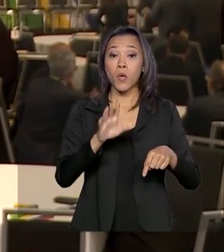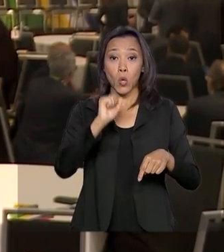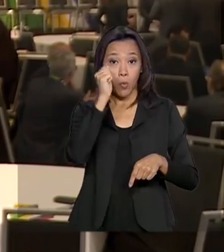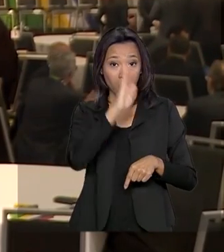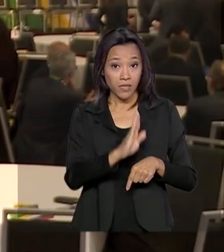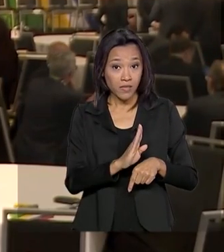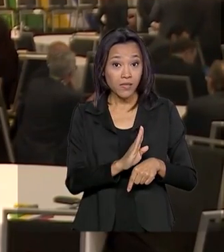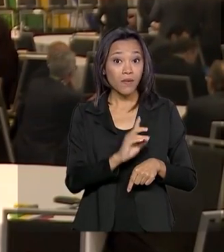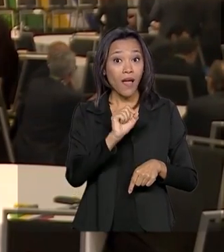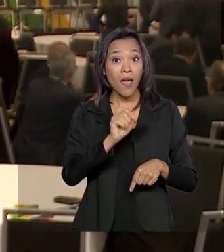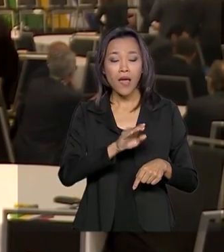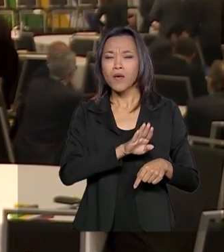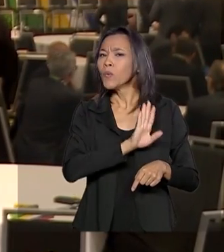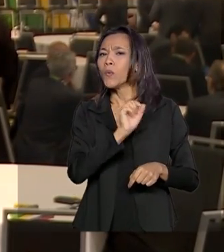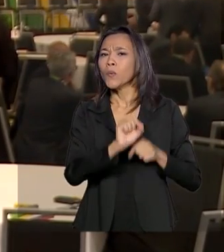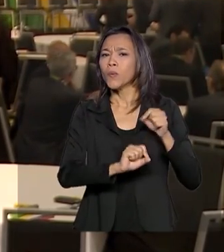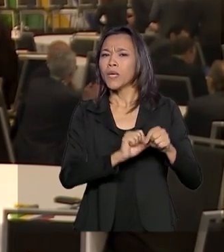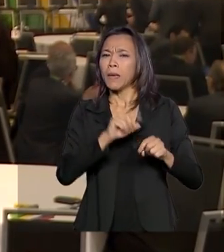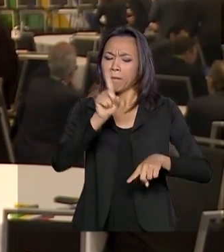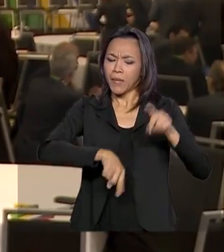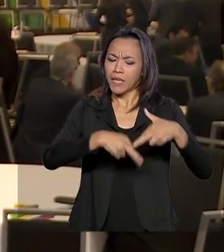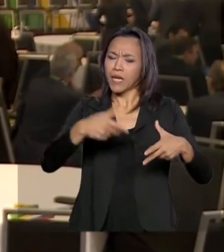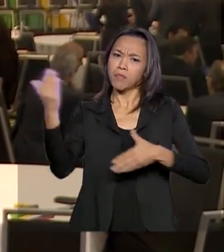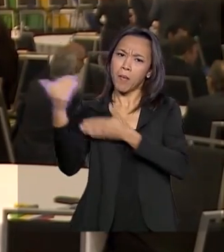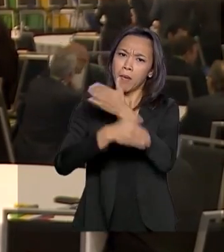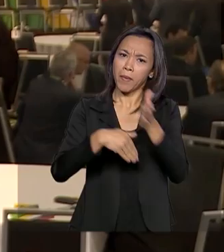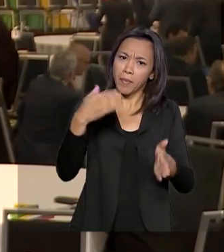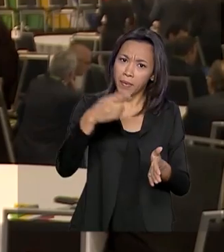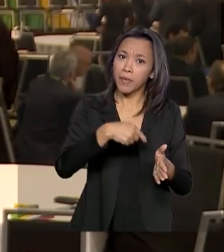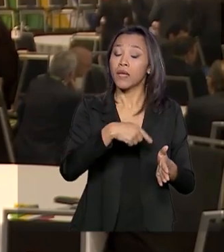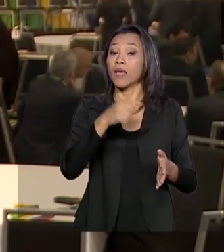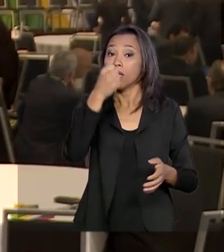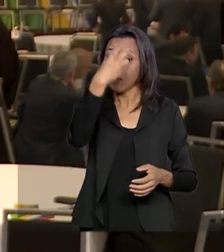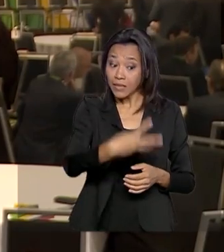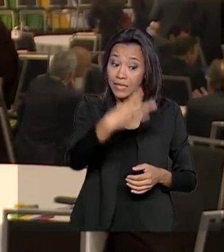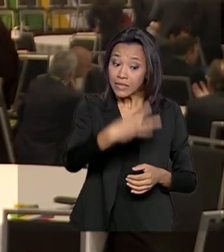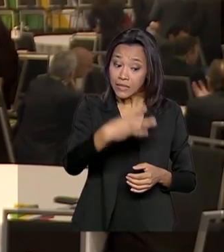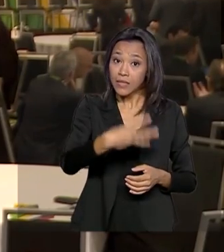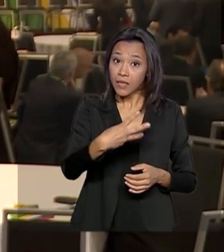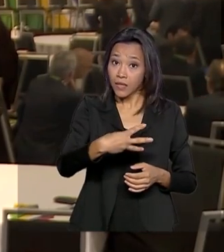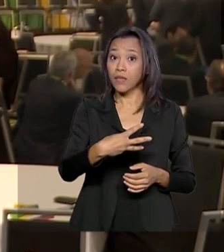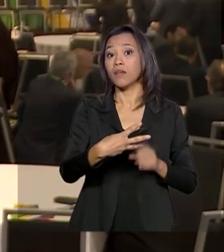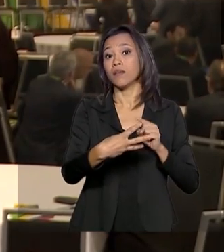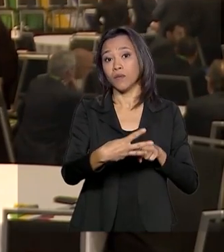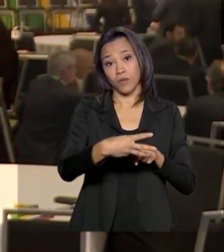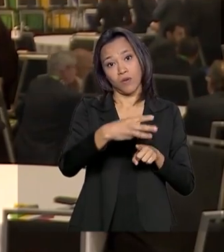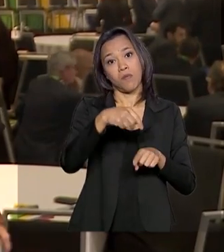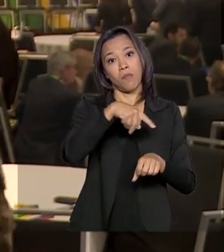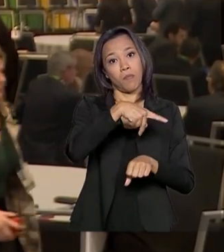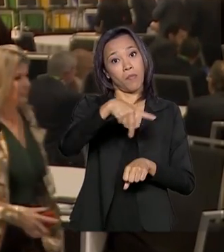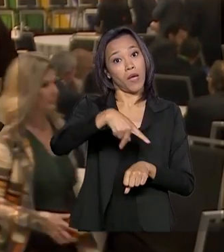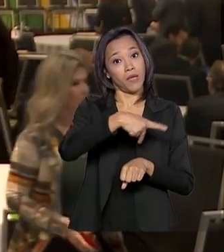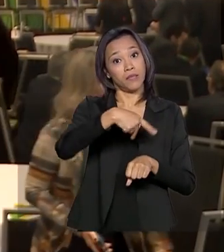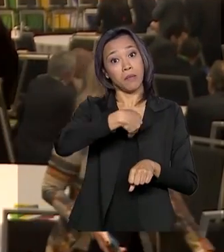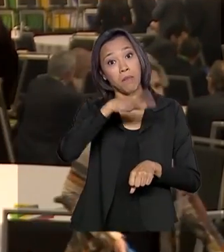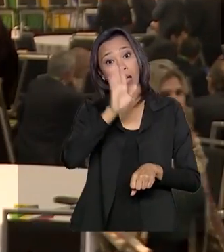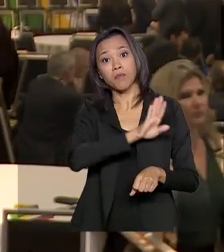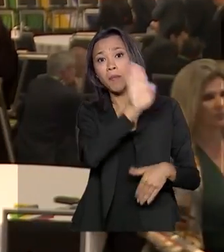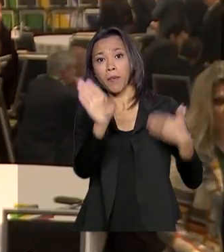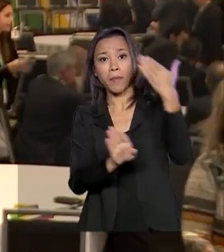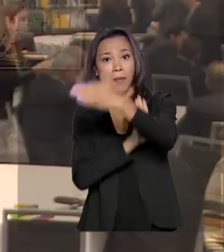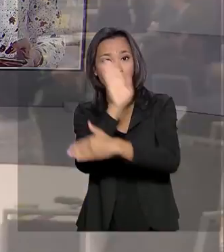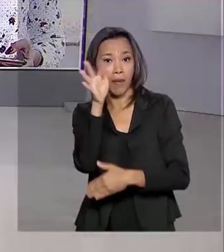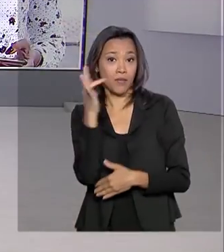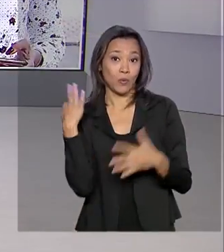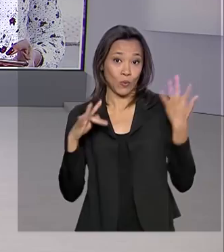maior importador de produtos da Flórida, é o terceiro país a enviar mais turistas para cá. Renata, eu volto com você.